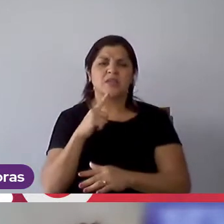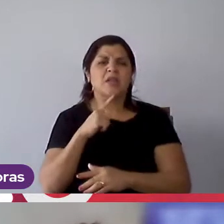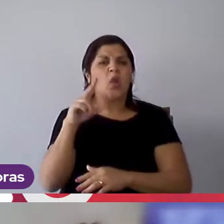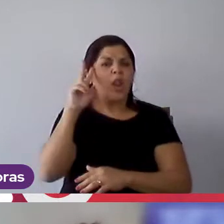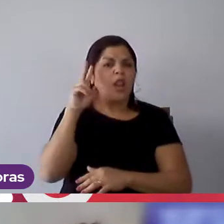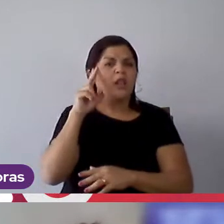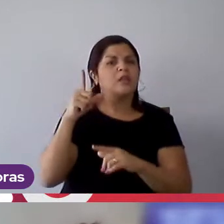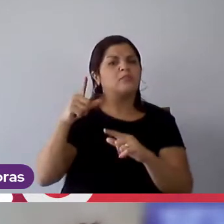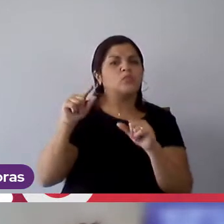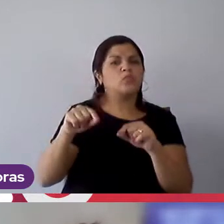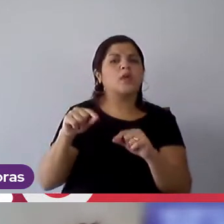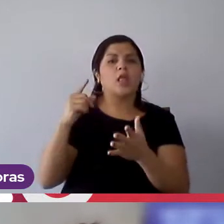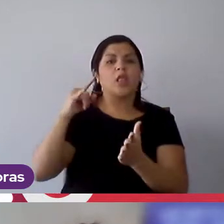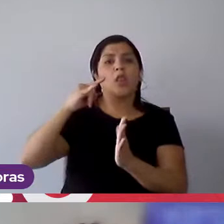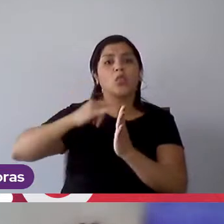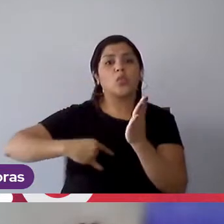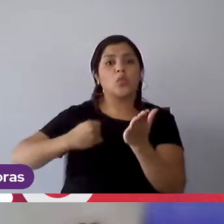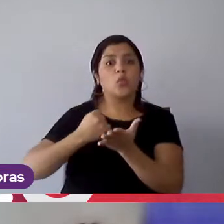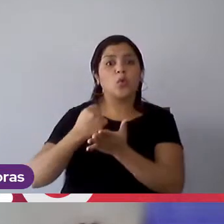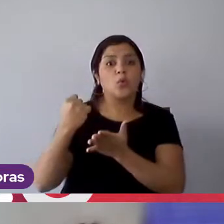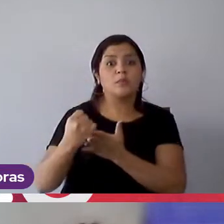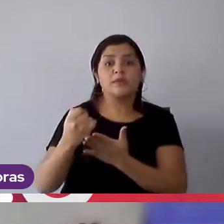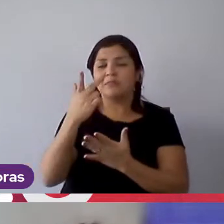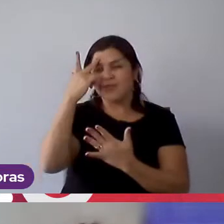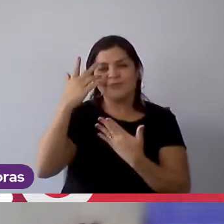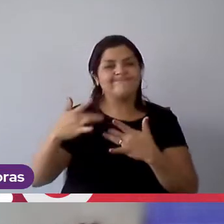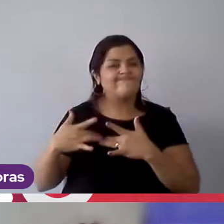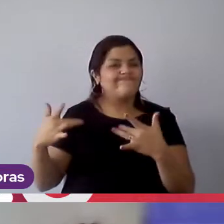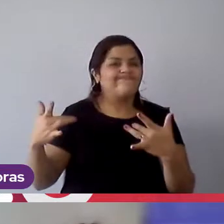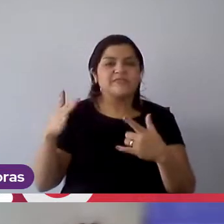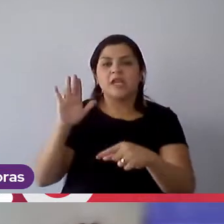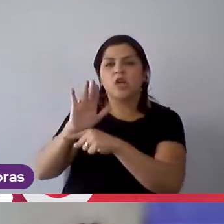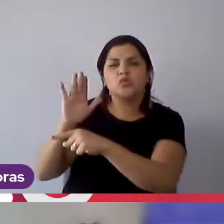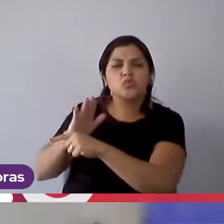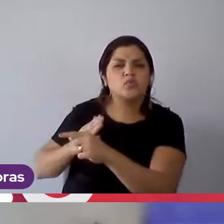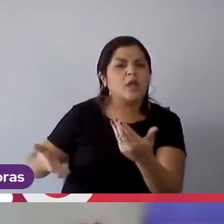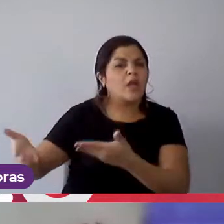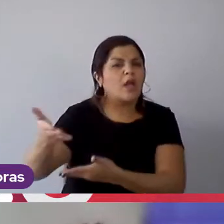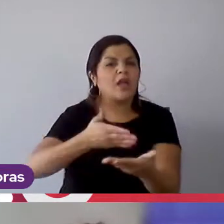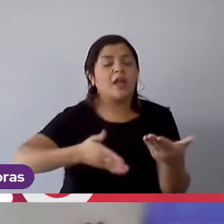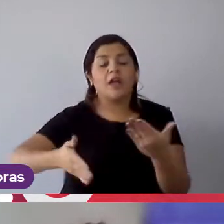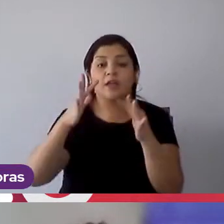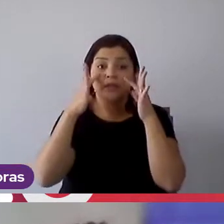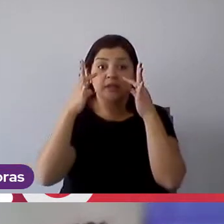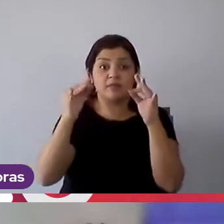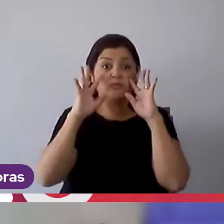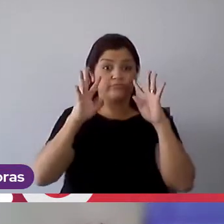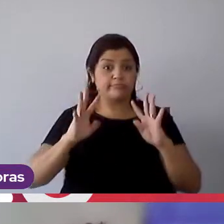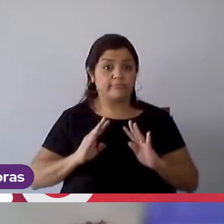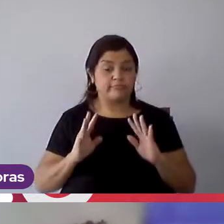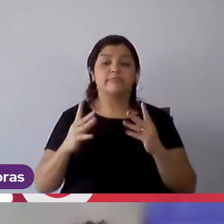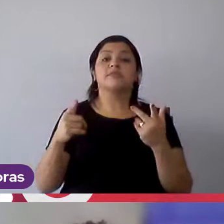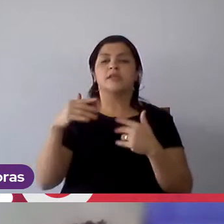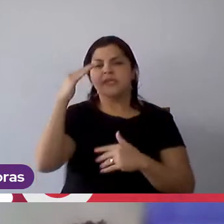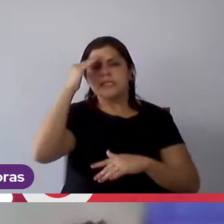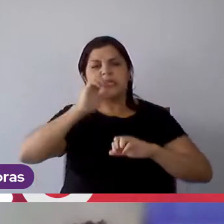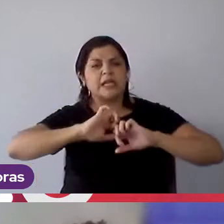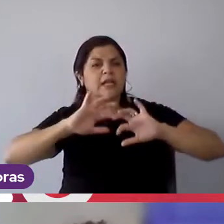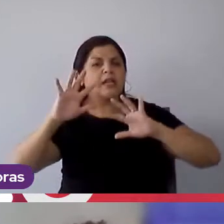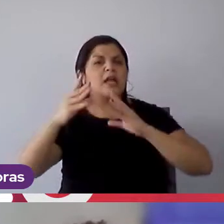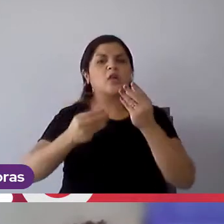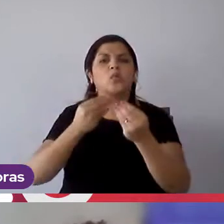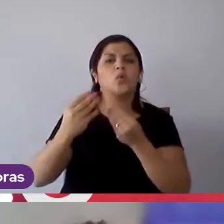documentação, as pessoas eram muito solícitas, estavam todas muito abertas a me escutar, abertas a entender o que estava